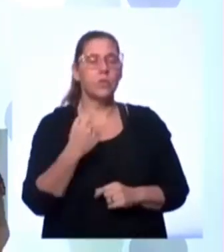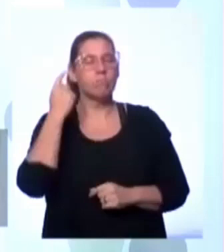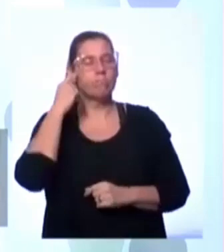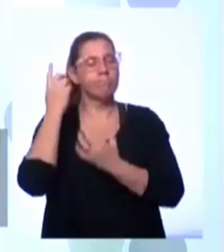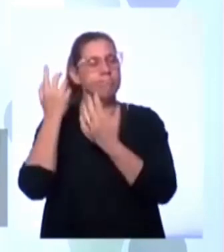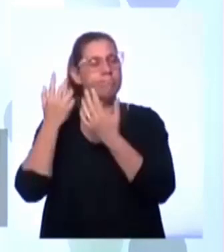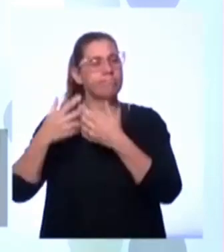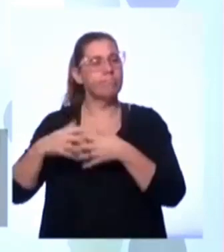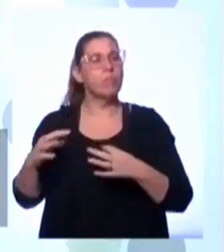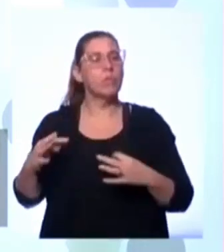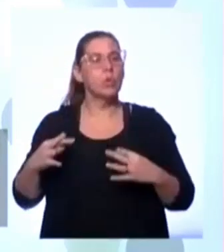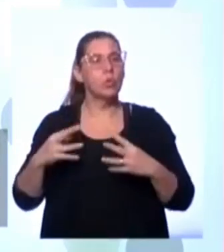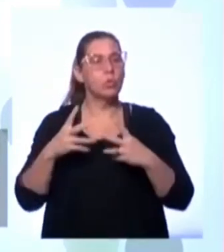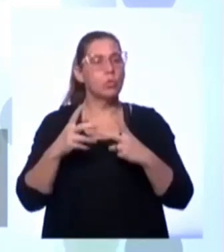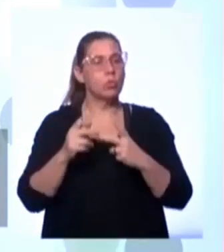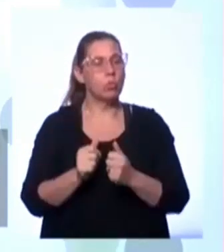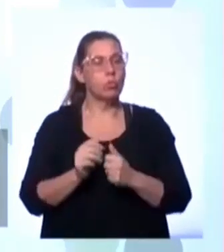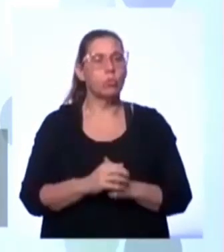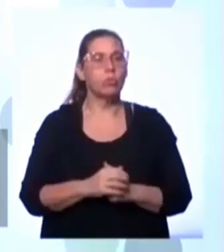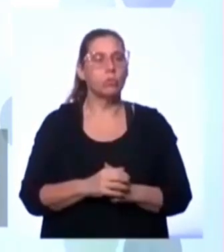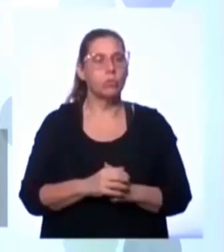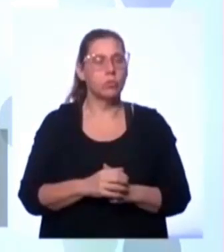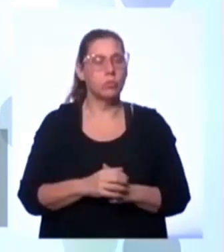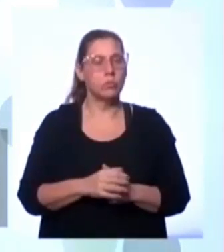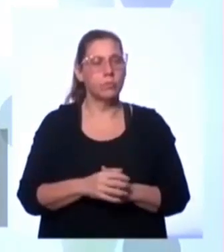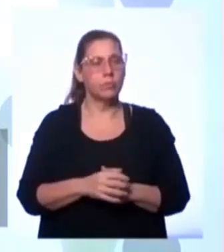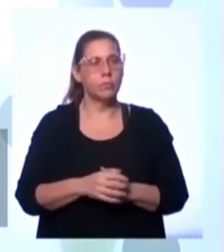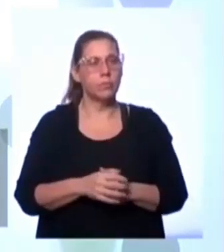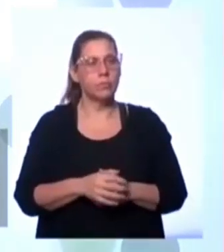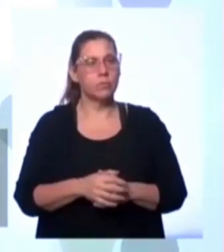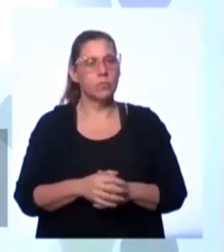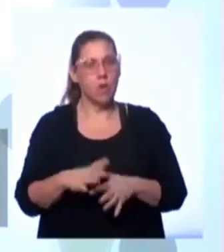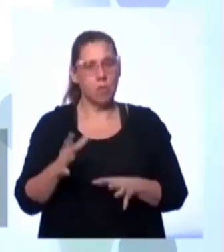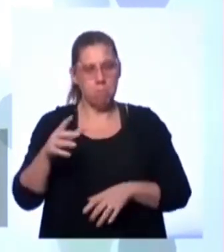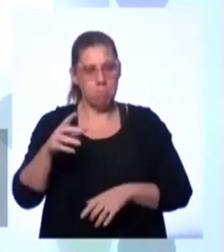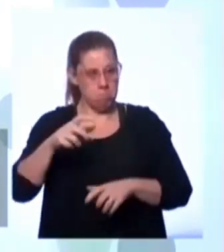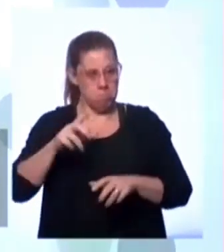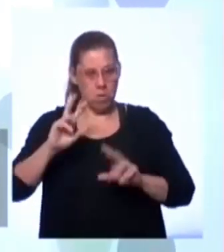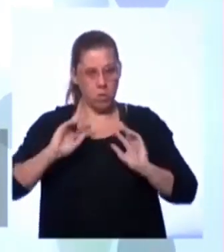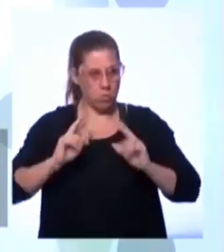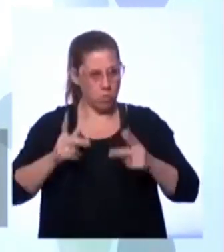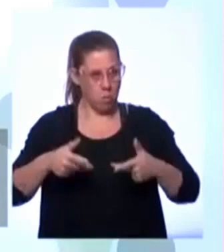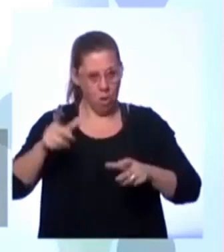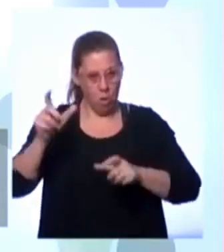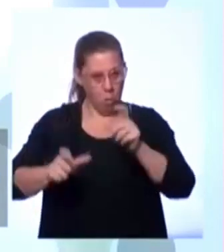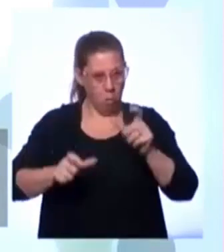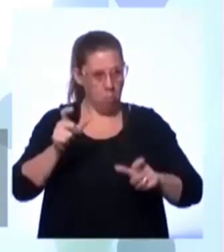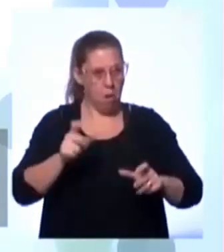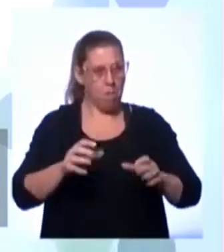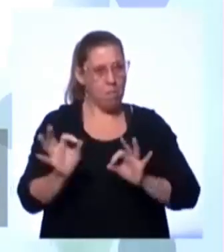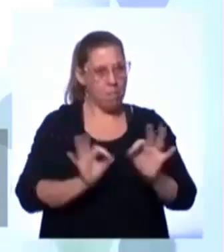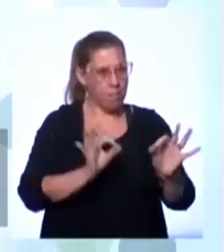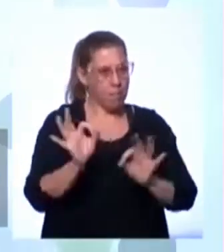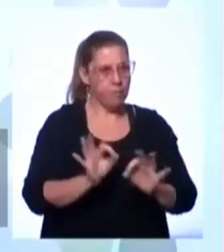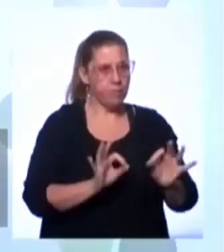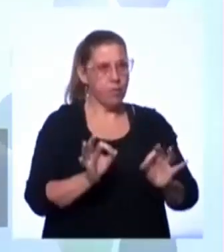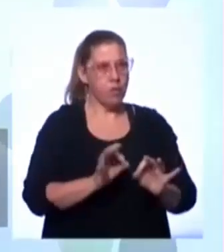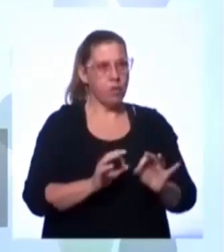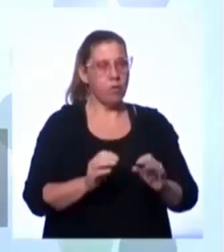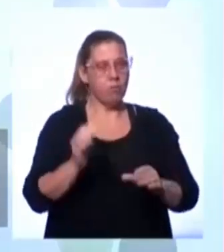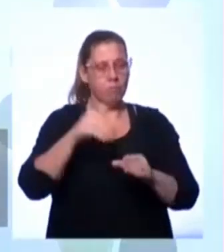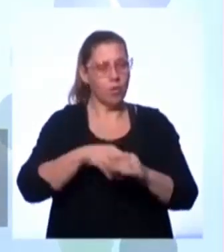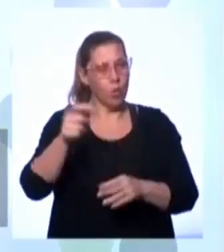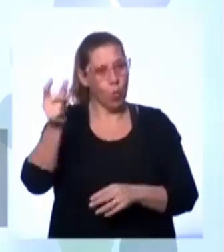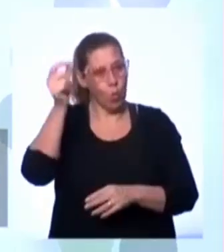que tudo aquilo que é produzido pelo ser humano é parte da nossa cultura. E aí, nós